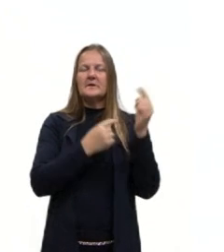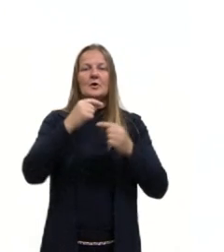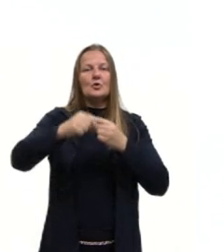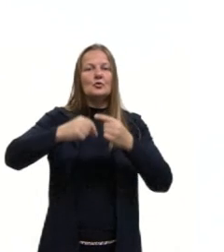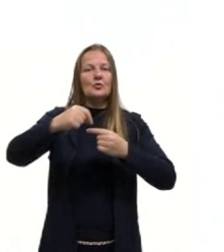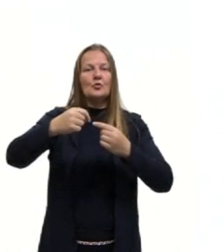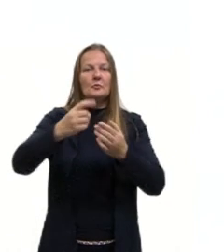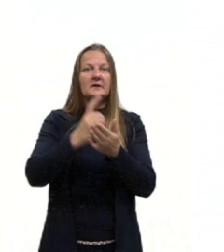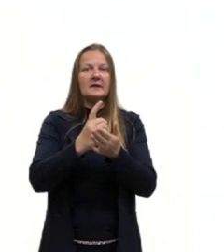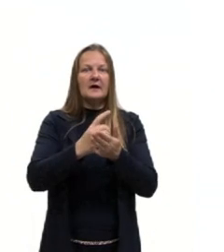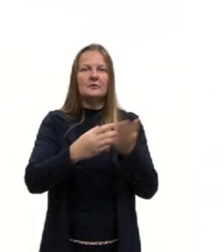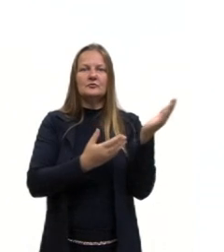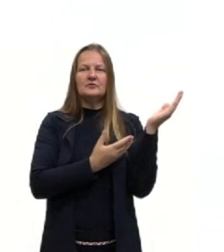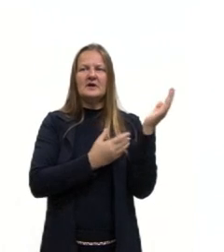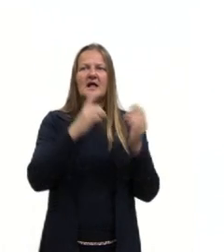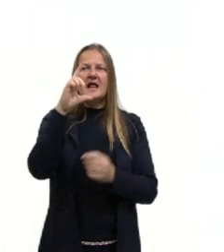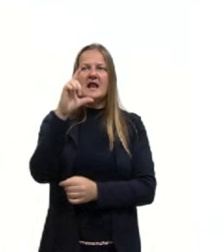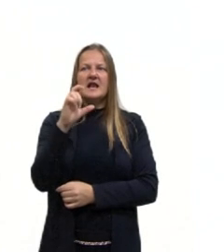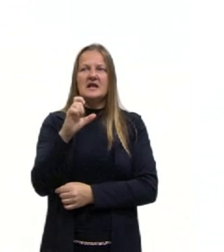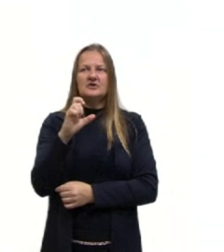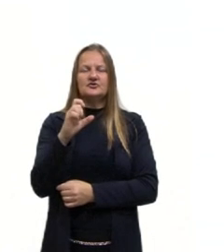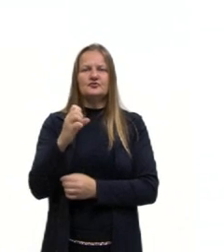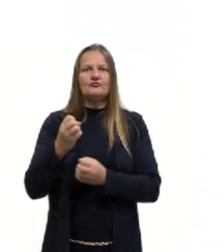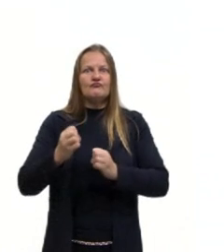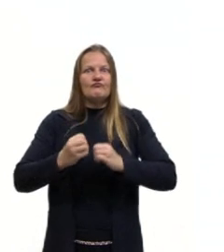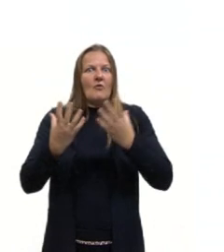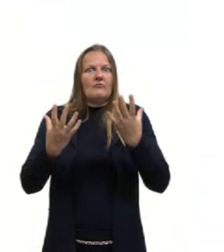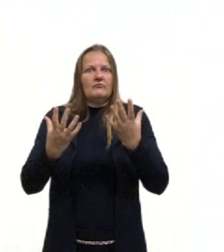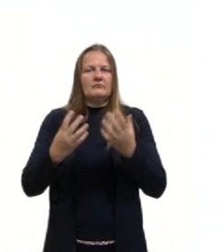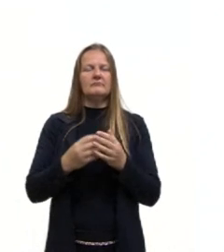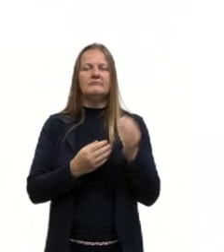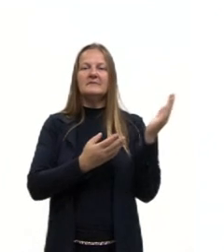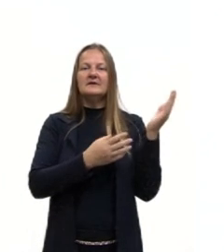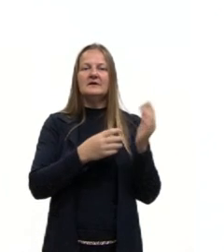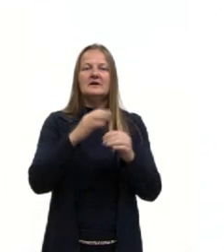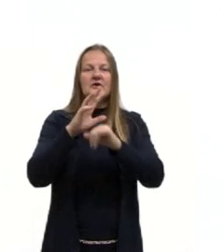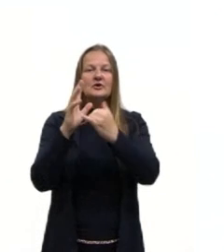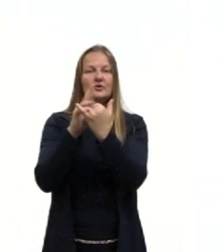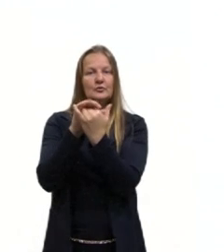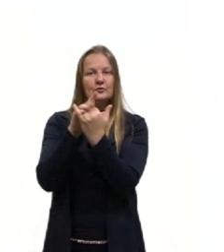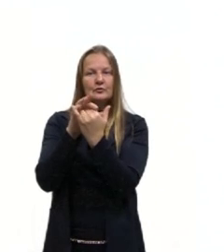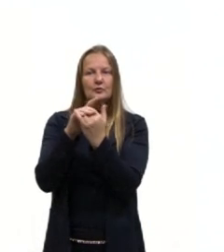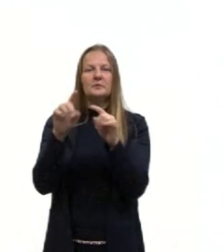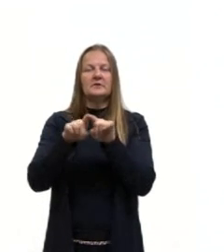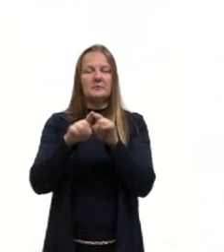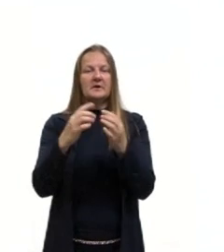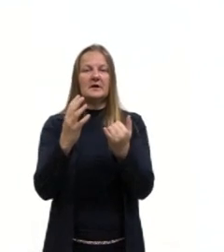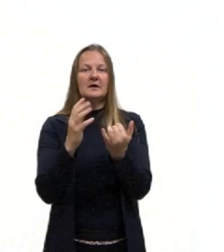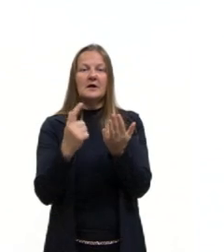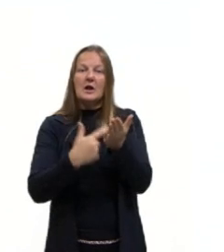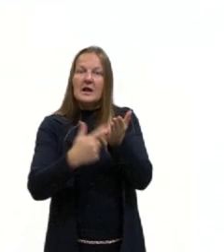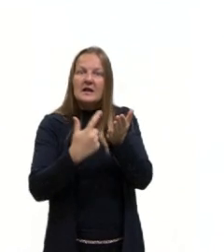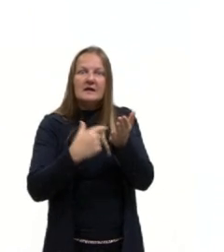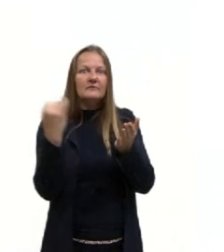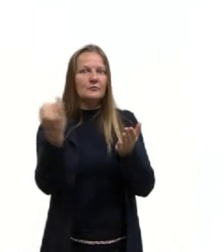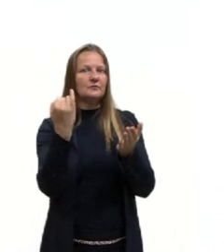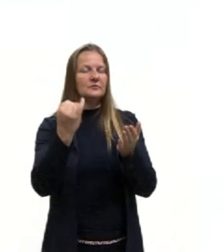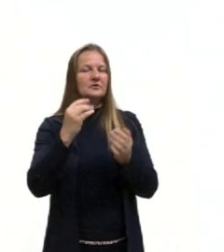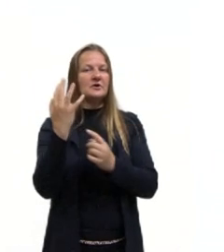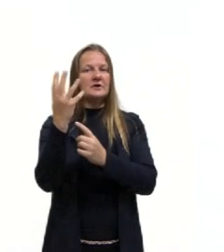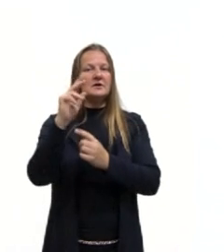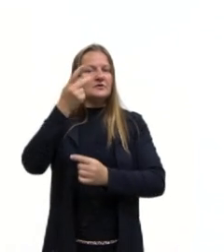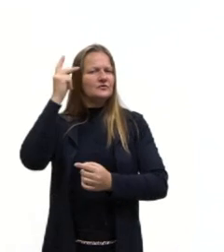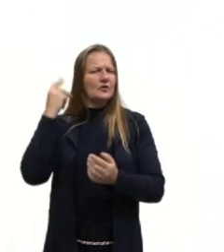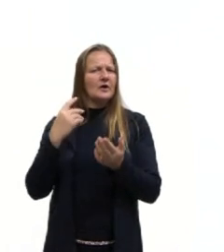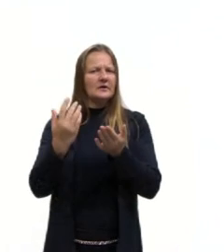Lixo Extraordinário, disponível no YouTube. Mais uma vez, o nosso livro da Graça Proença, História da Arte,